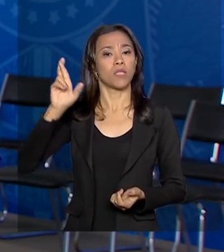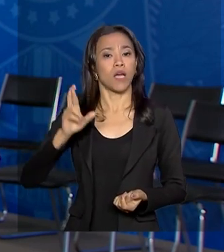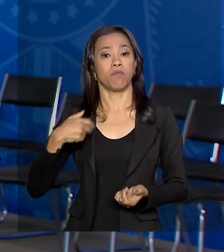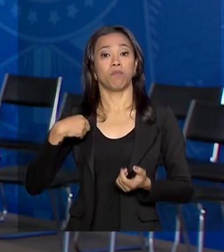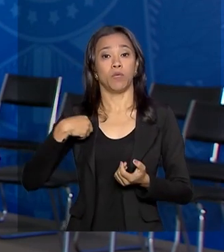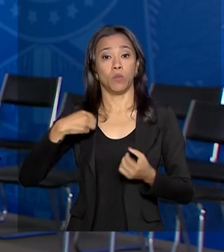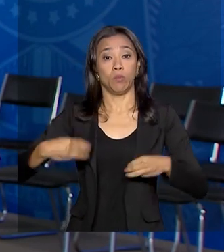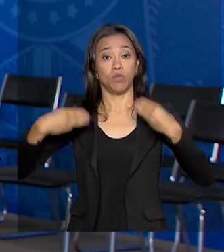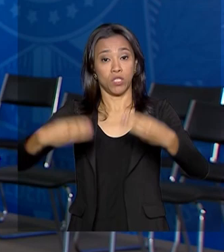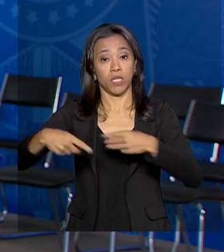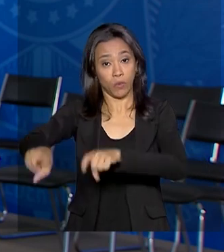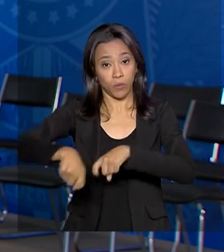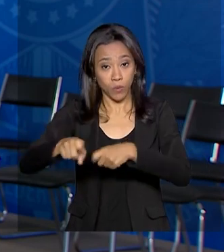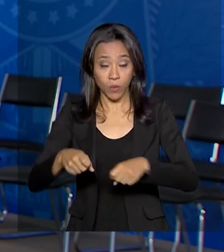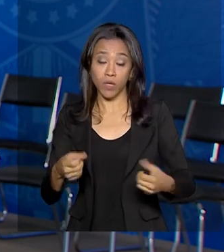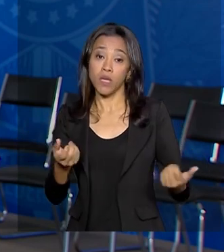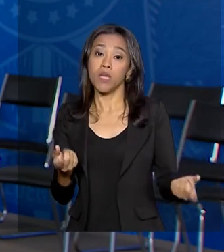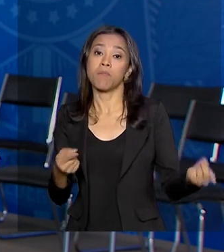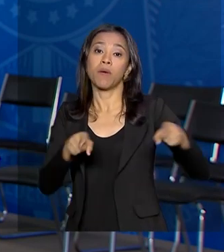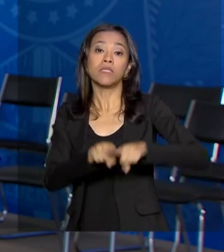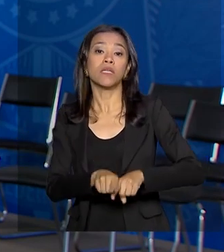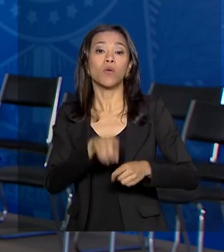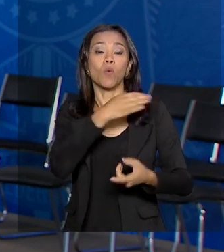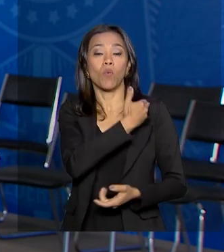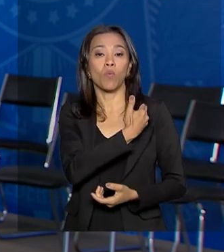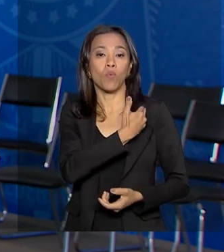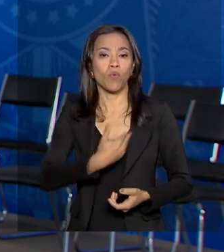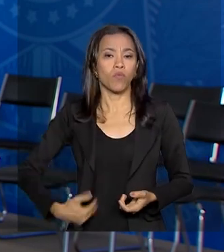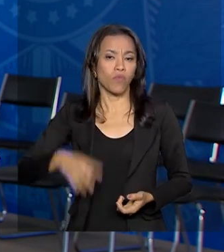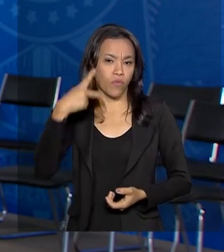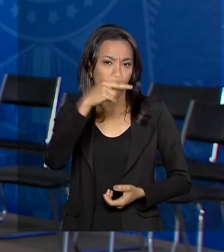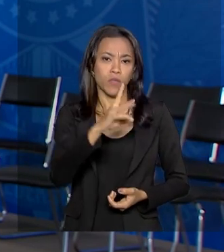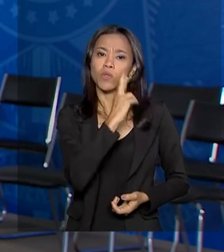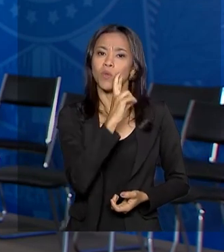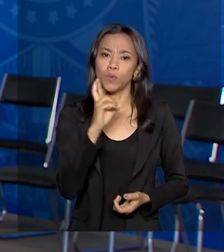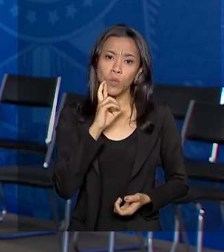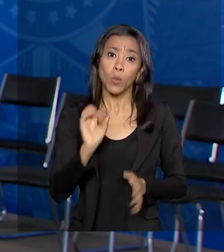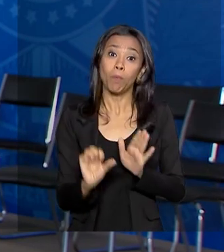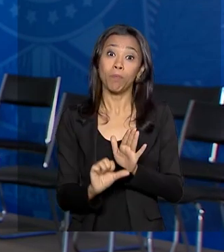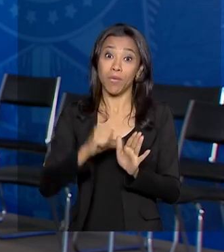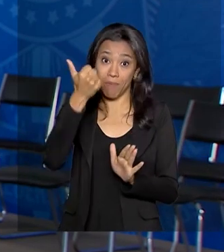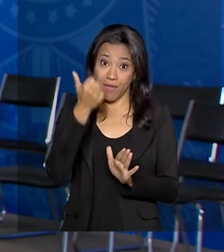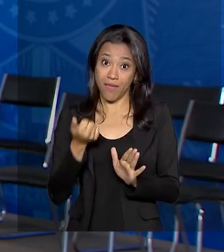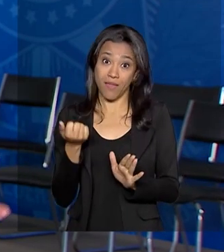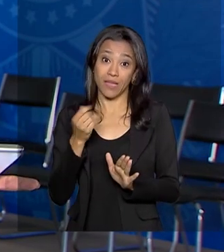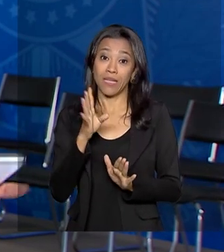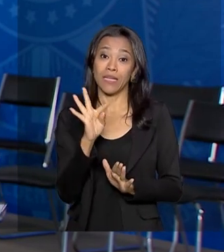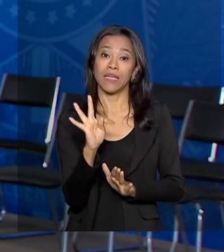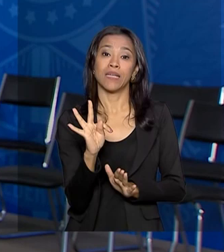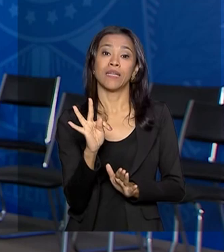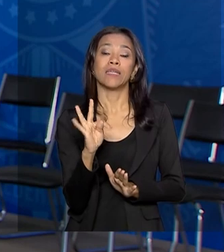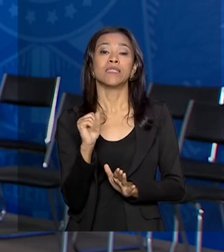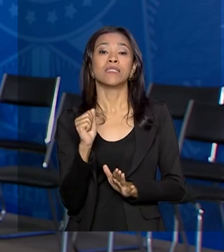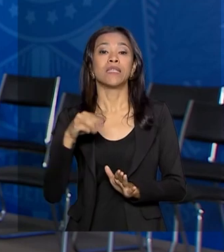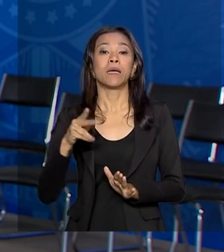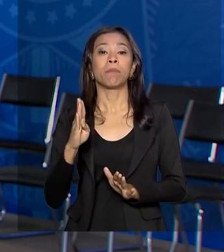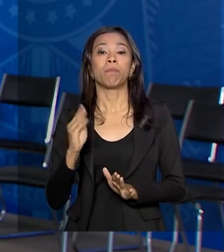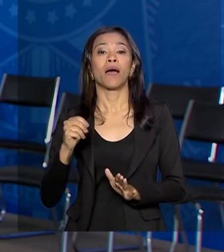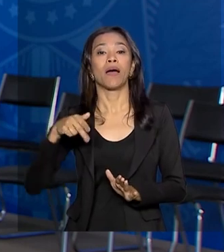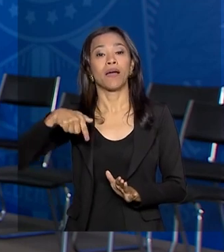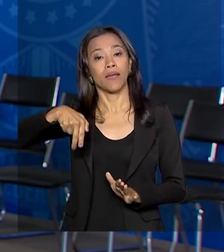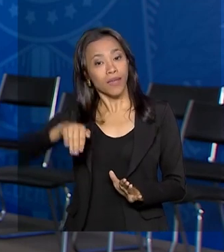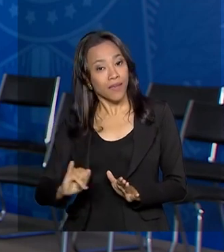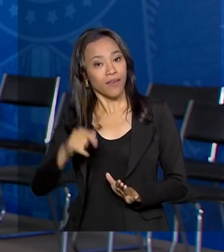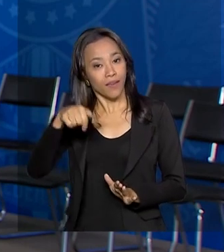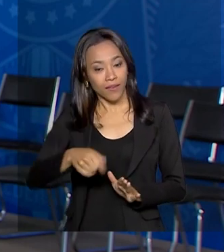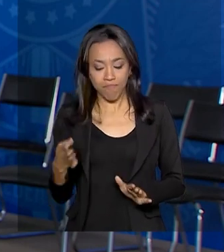junto com o governo de Rondônia, o primeiro festival do Tambaqui. E olha, teve até churrasco de peixe aqui na Esplanada dos Ministérios.